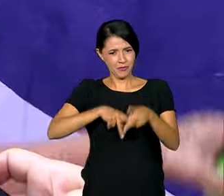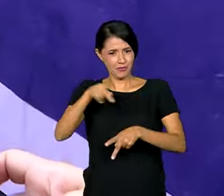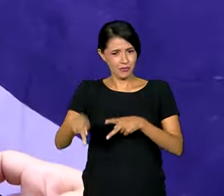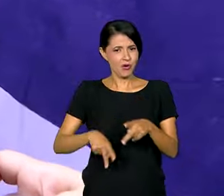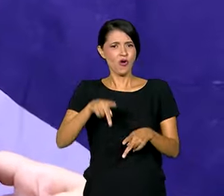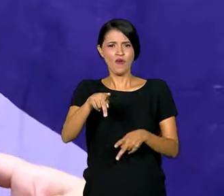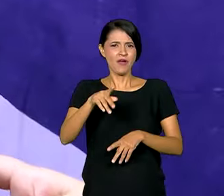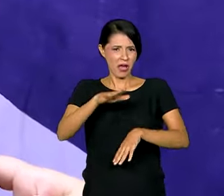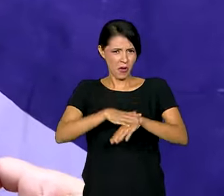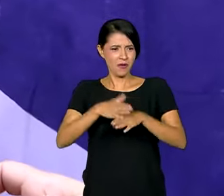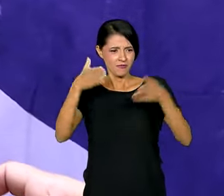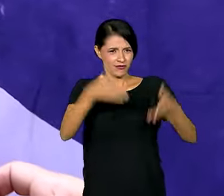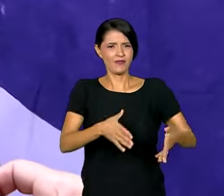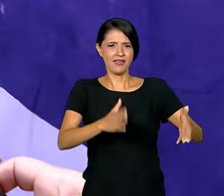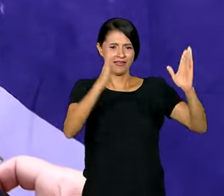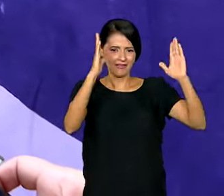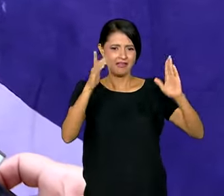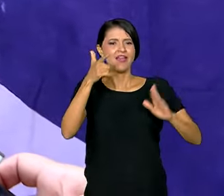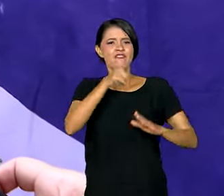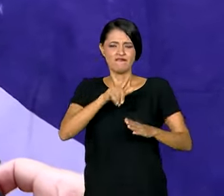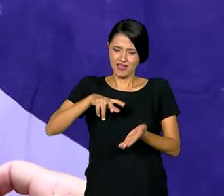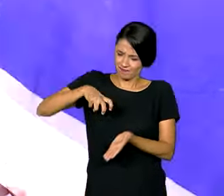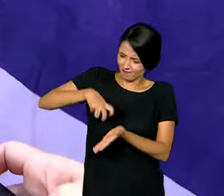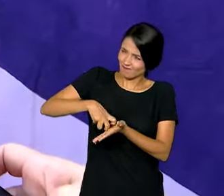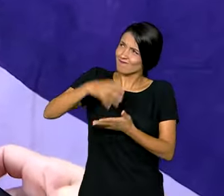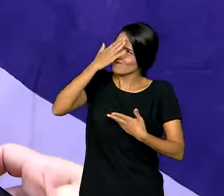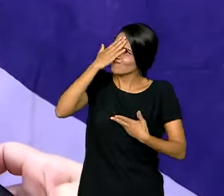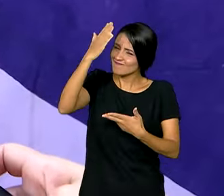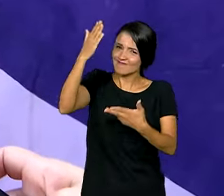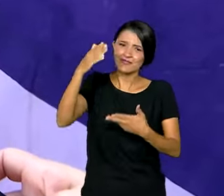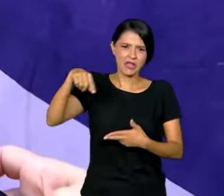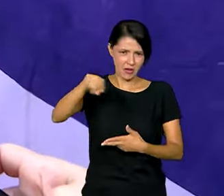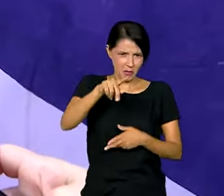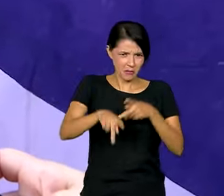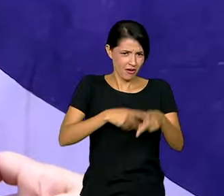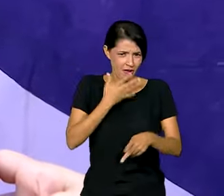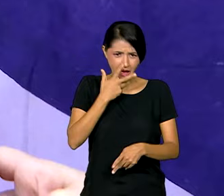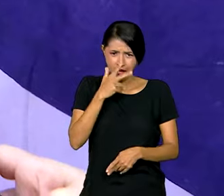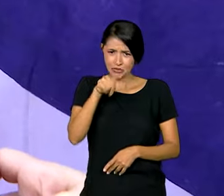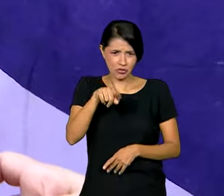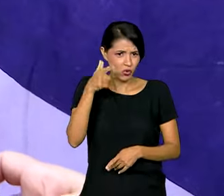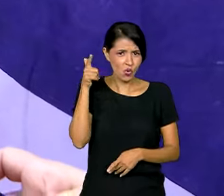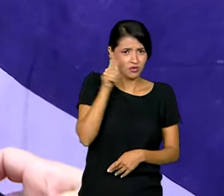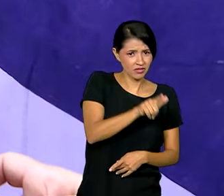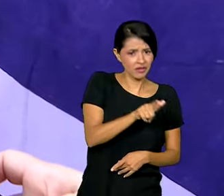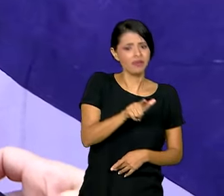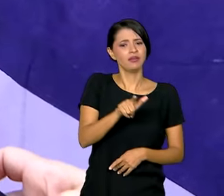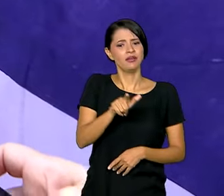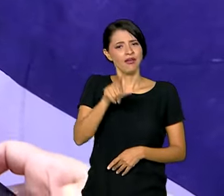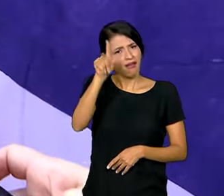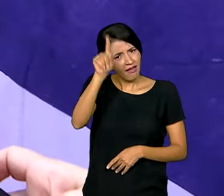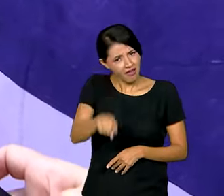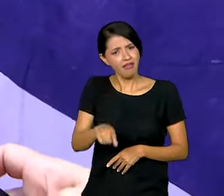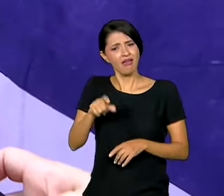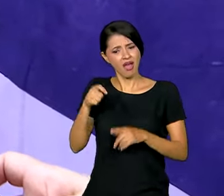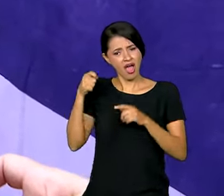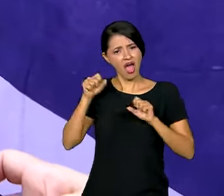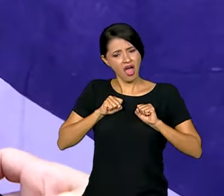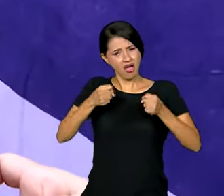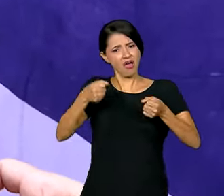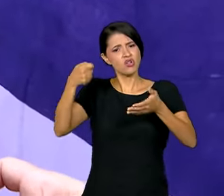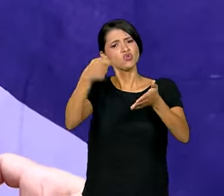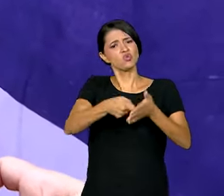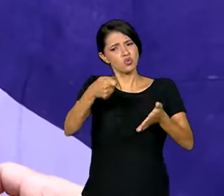a hora que estiver morando aqui, vai colocar o gelo no chão e agradecer. O povo acha que não conquista. Mas é através da luta e da